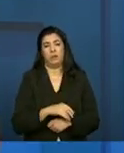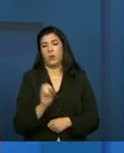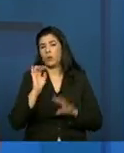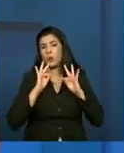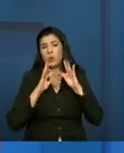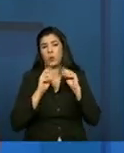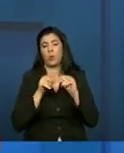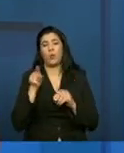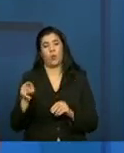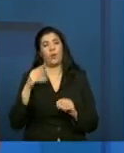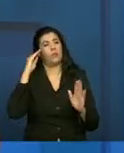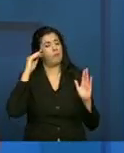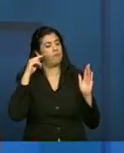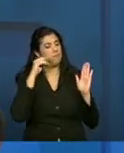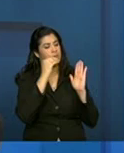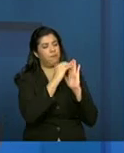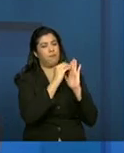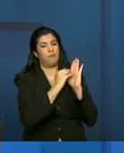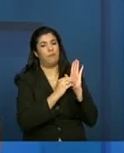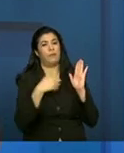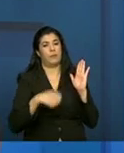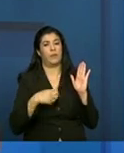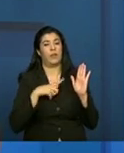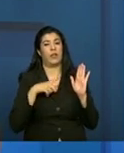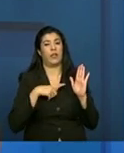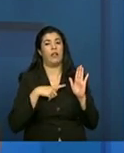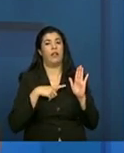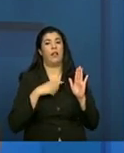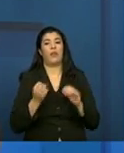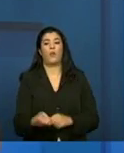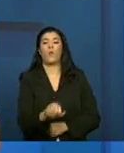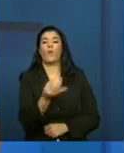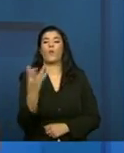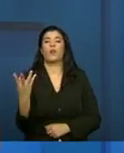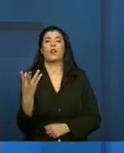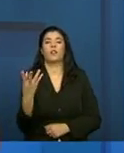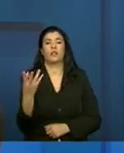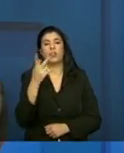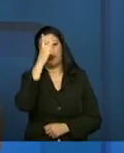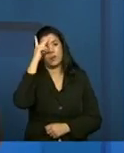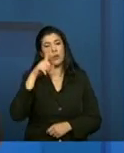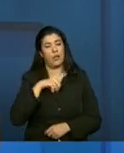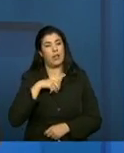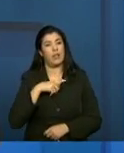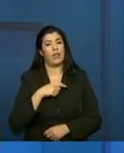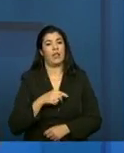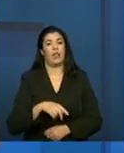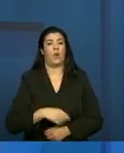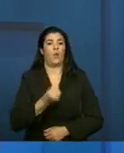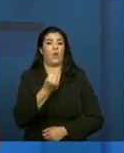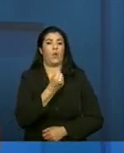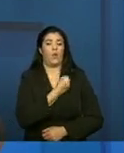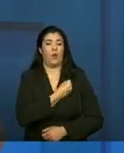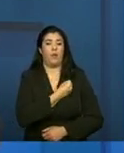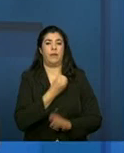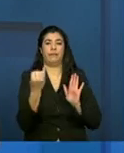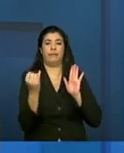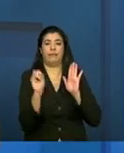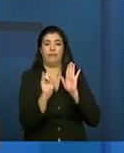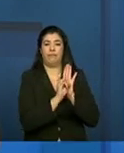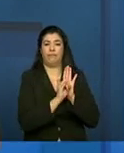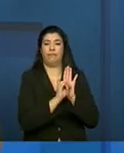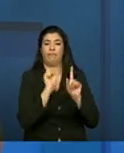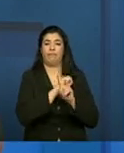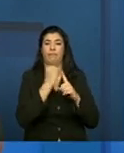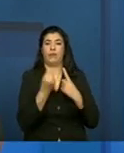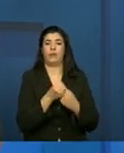isso, a partir, é necessário que se tenha um número do NIS, é número de identificação social que é